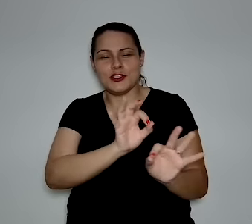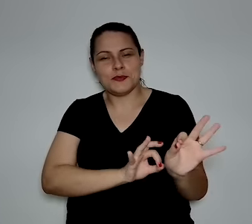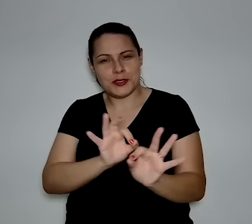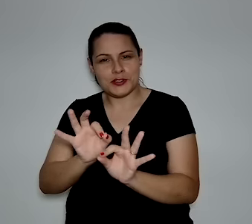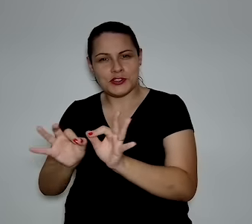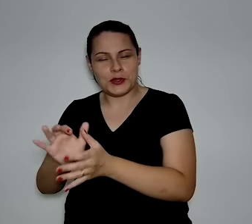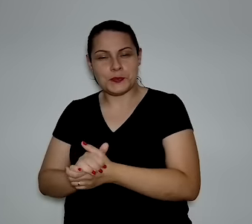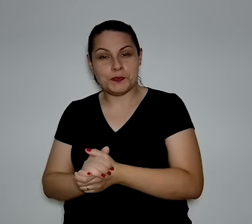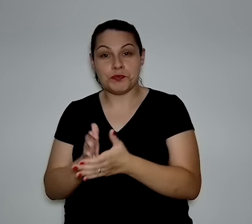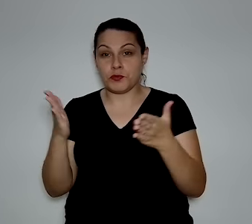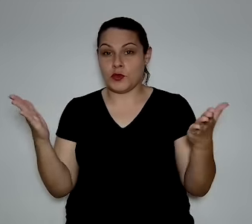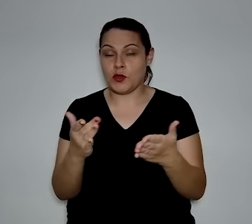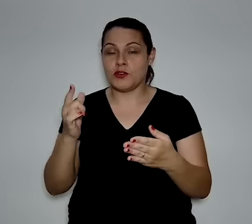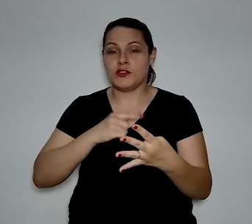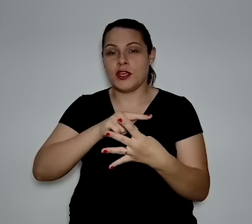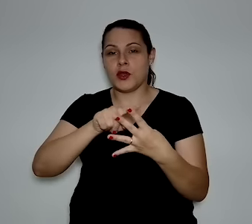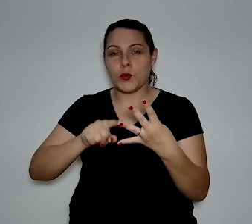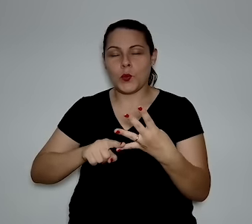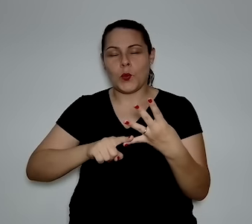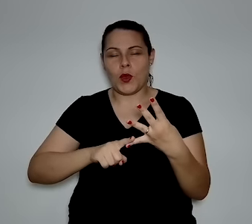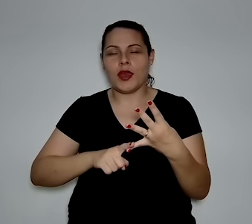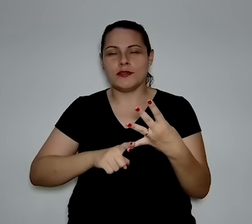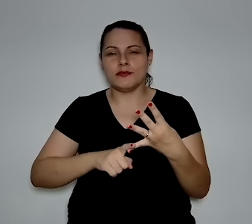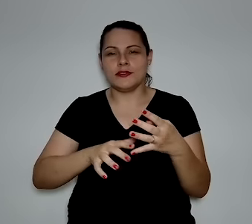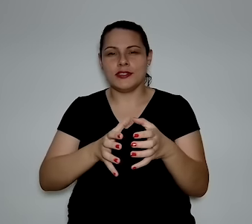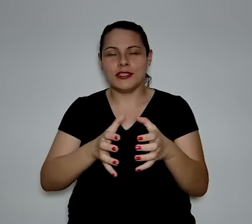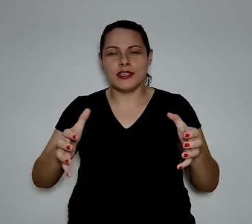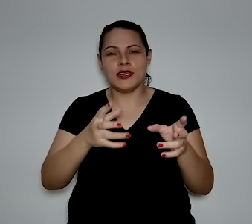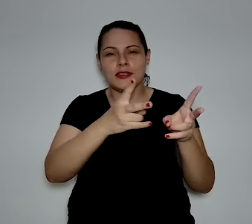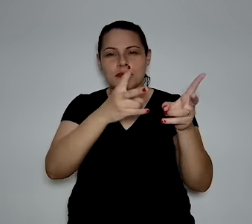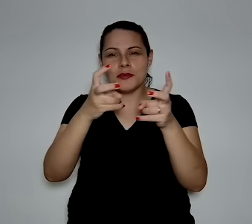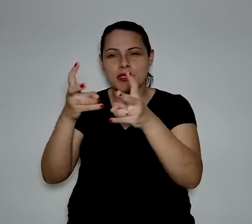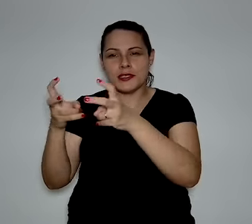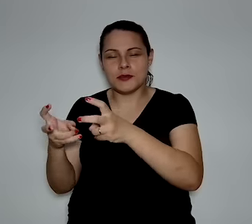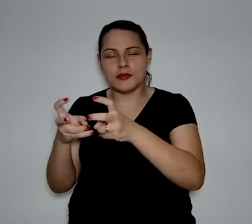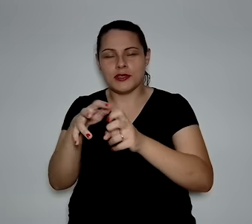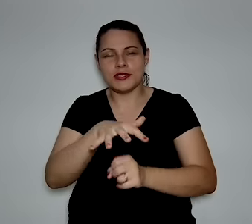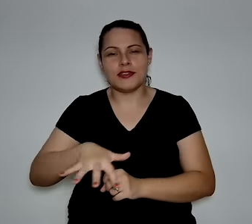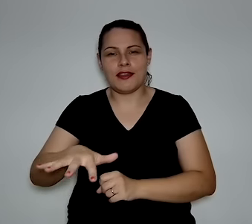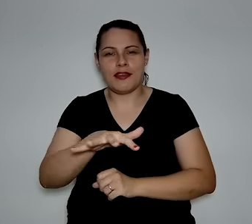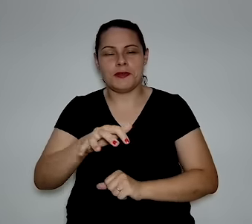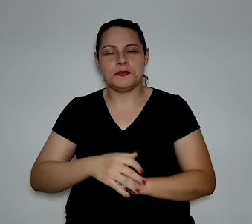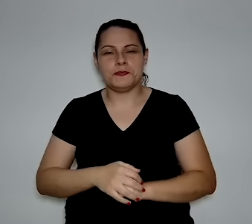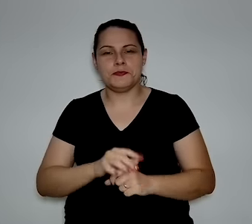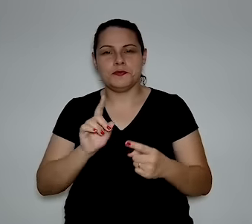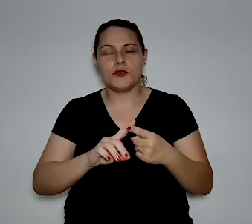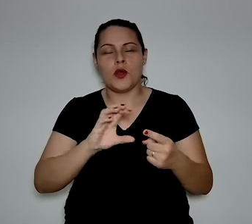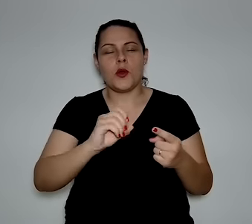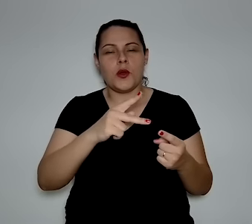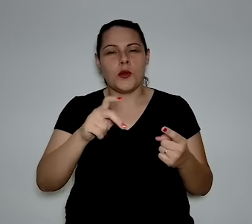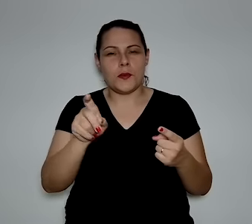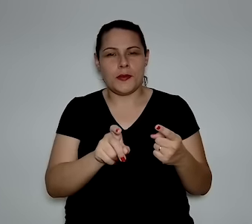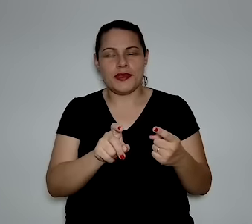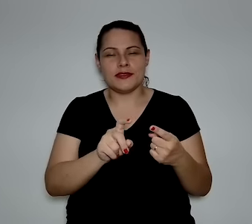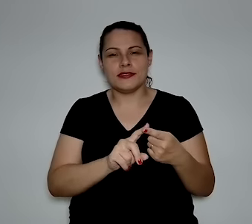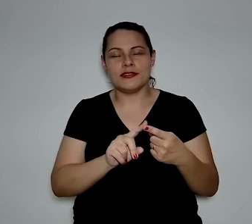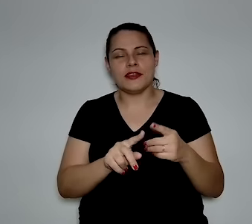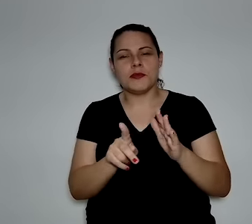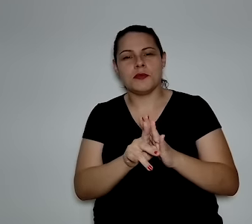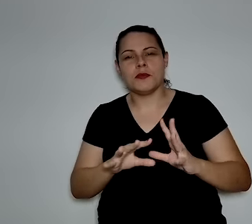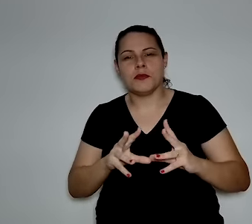desenvolver os projetos. Hoje, a gente tem quatro grandes percepções de mercado. Nós temos o OPEX,